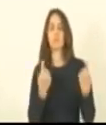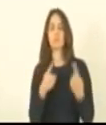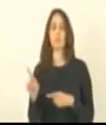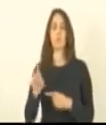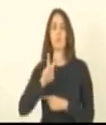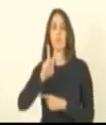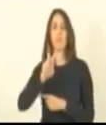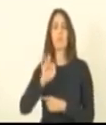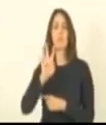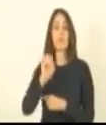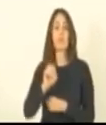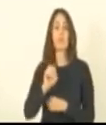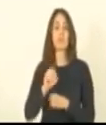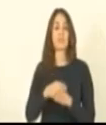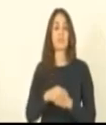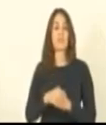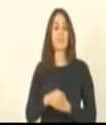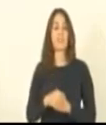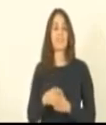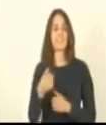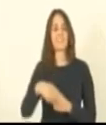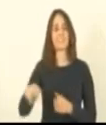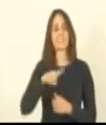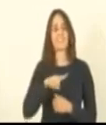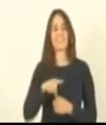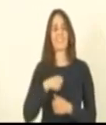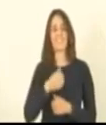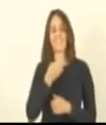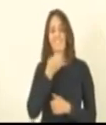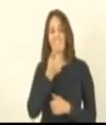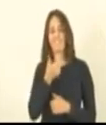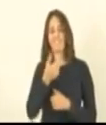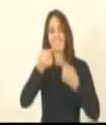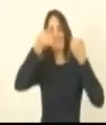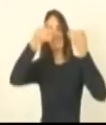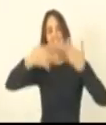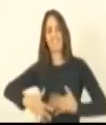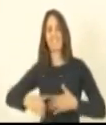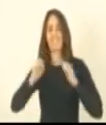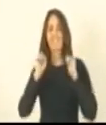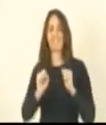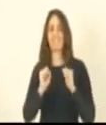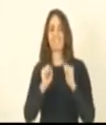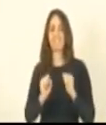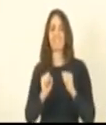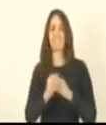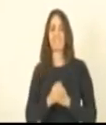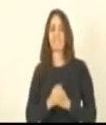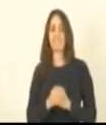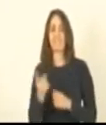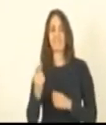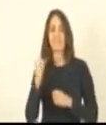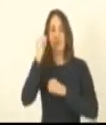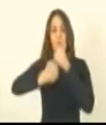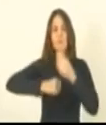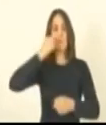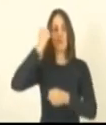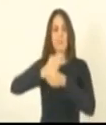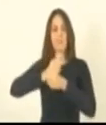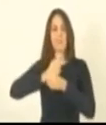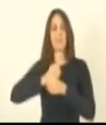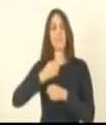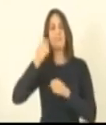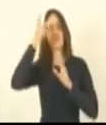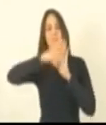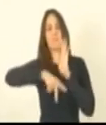temos certeza Vandinho você falou muito bem aqui explicou muito bem a gente pode voltar ao ano o ano que vem a colocar esse